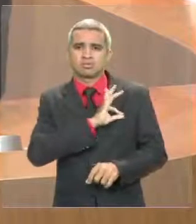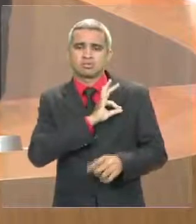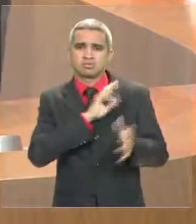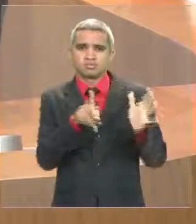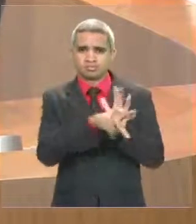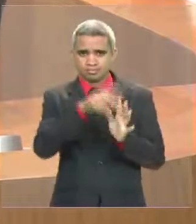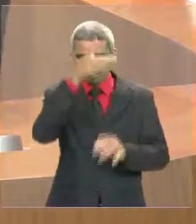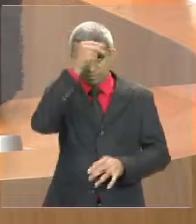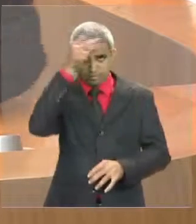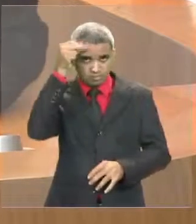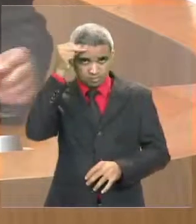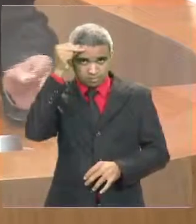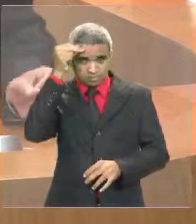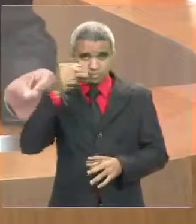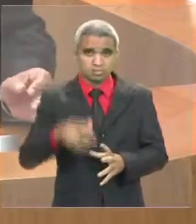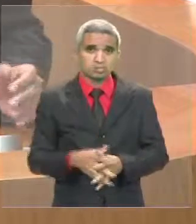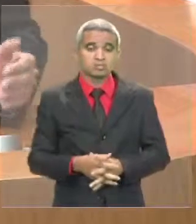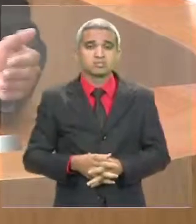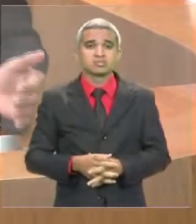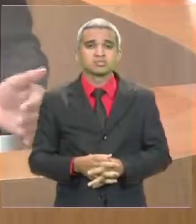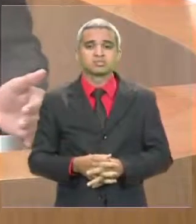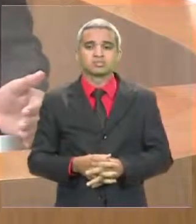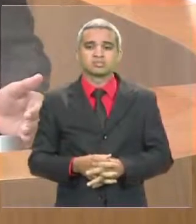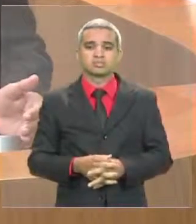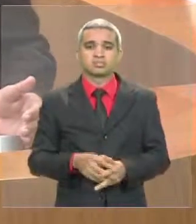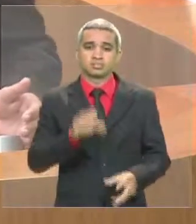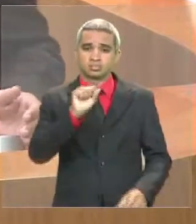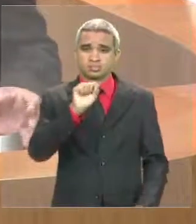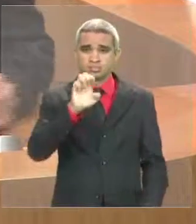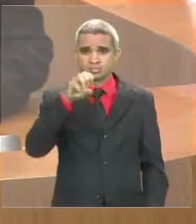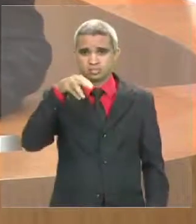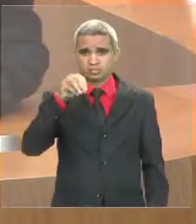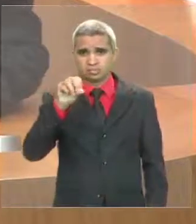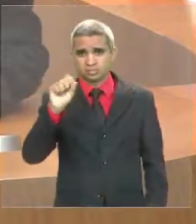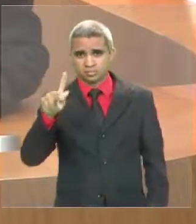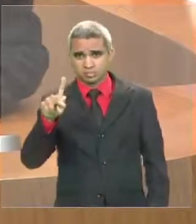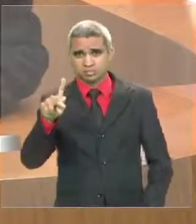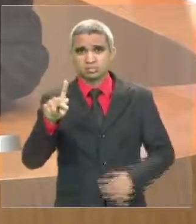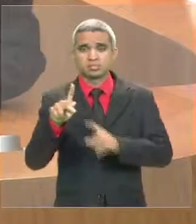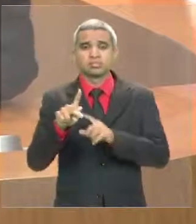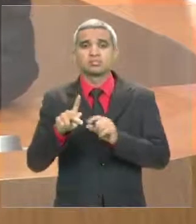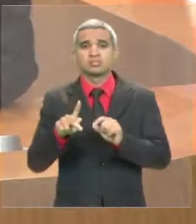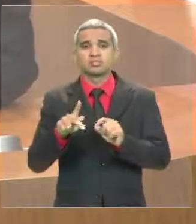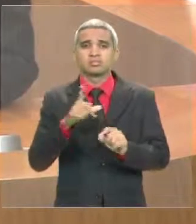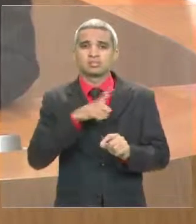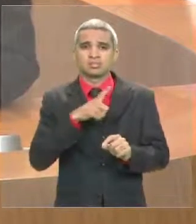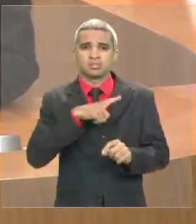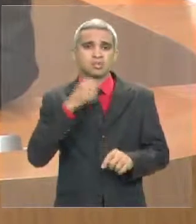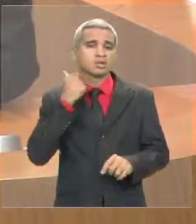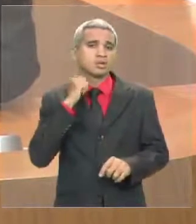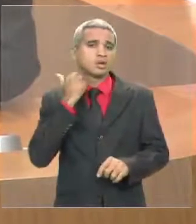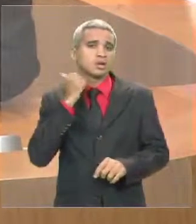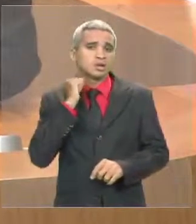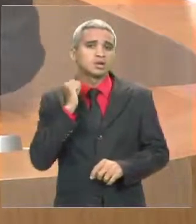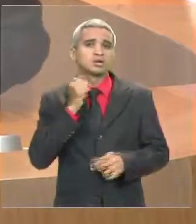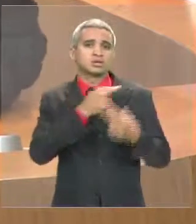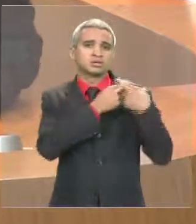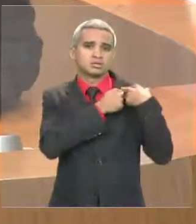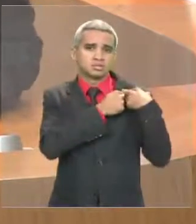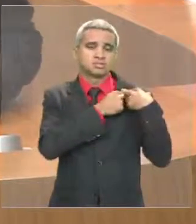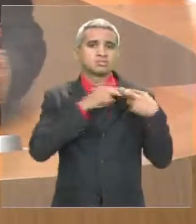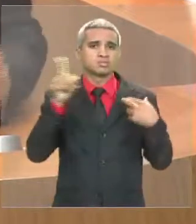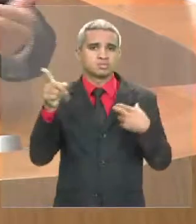a SEMUSC, que é gerida por um delegado, e com certeza teria alguma contribuição a ofertar na elaboração de um plano estratégico